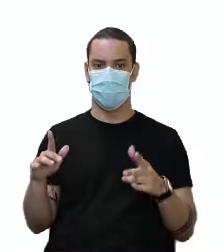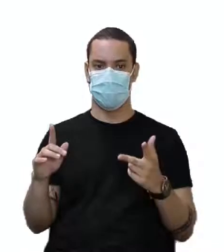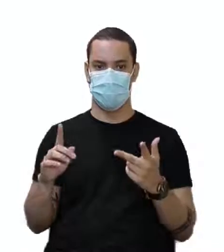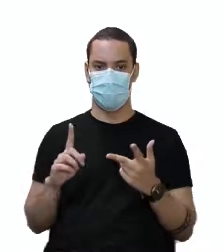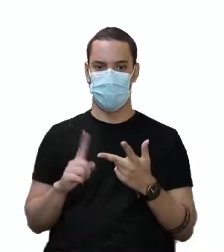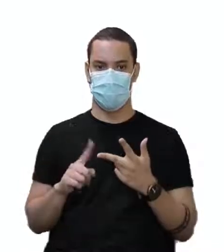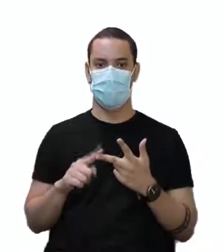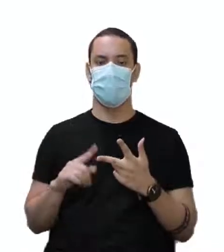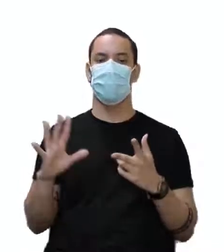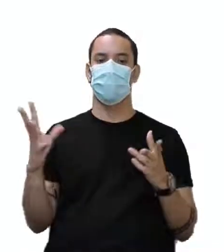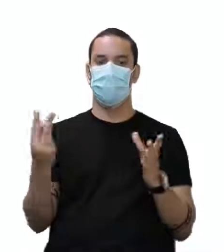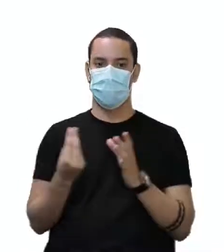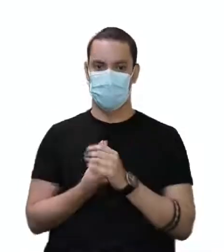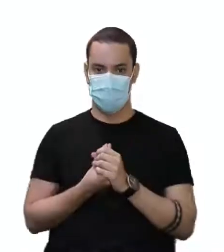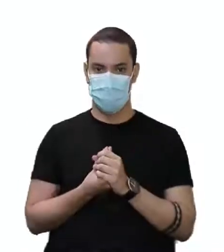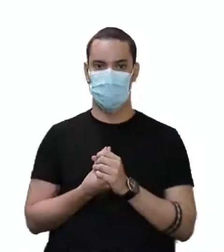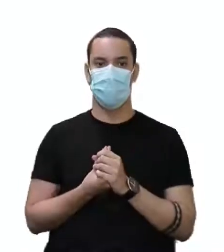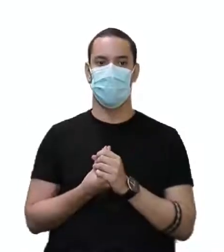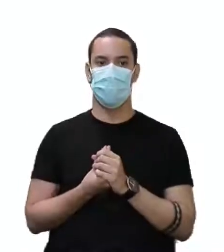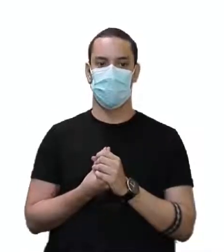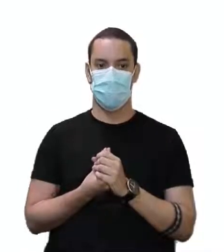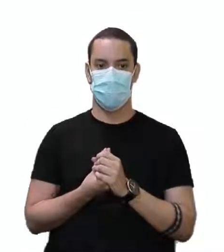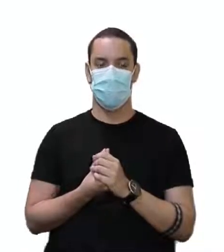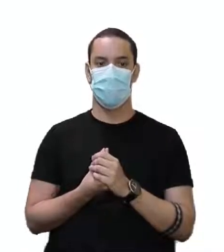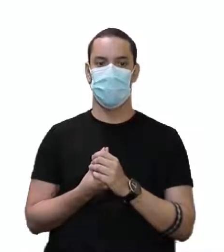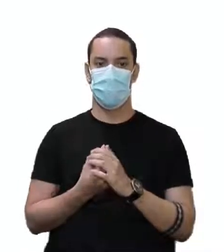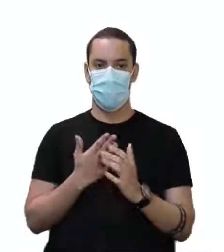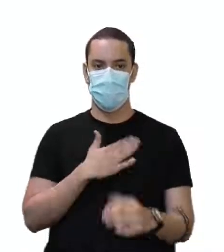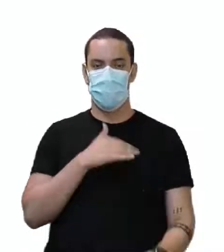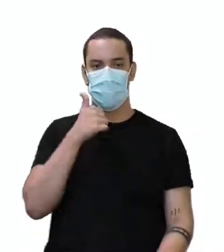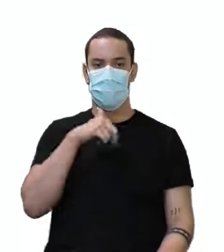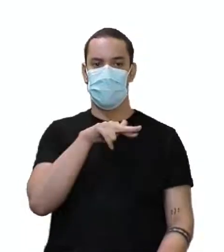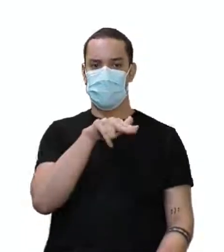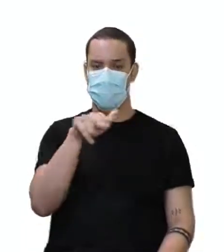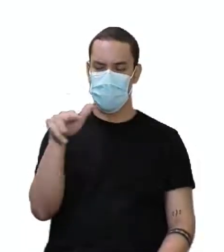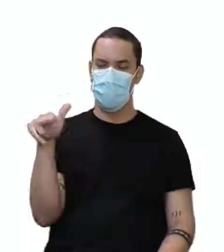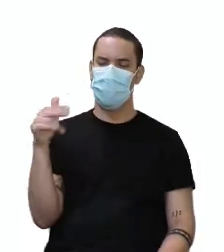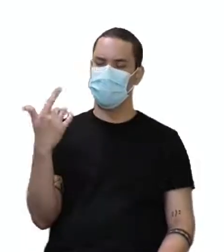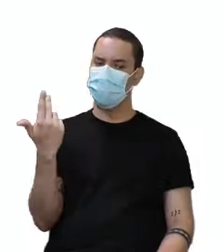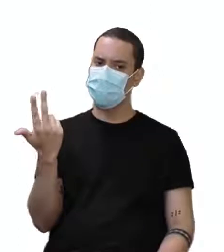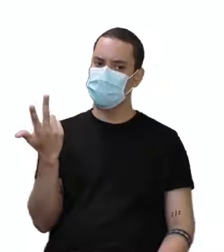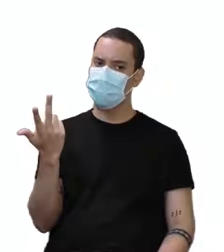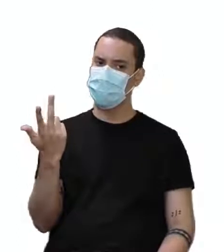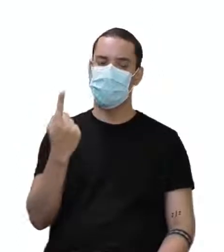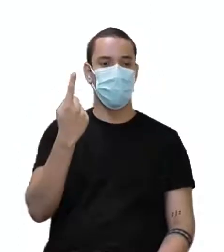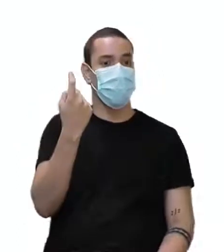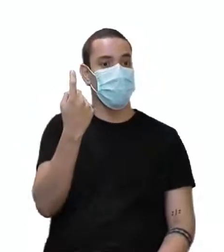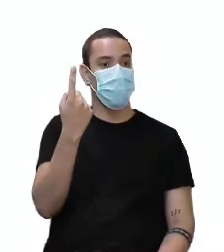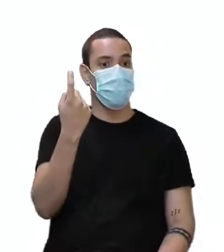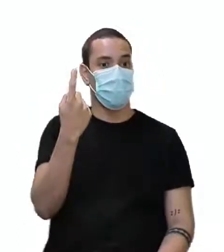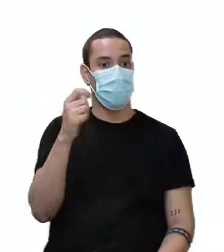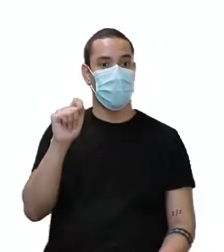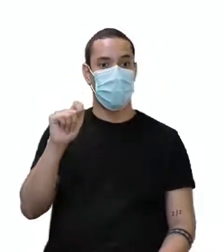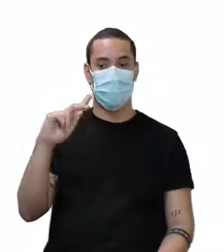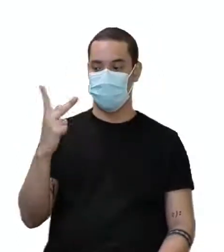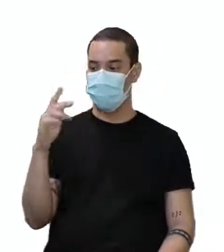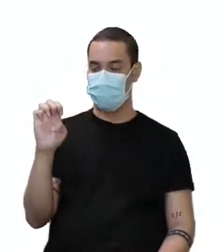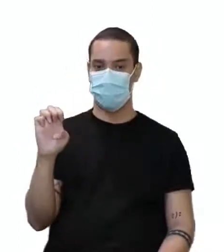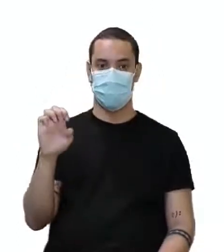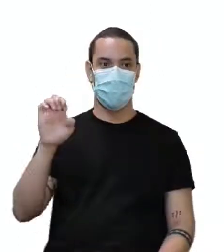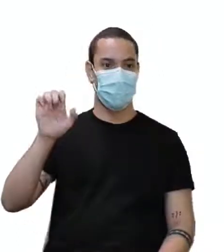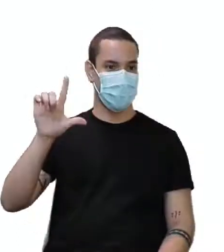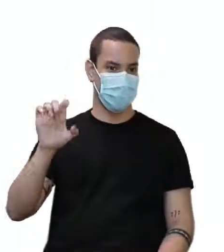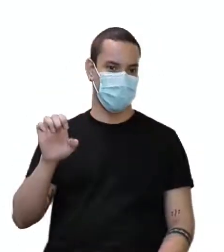They, plural. Plural. My sisters, minhas irmãs. Plural. E aí, tenho a letra A com he,